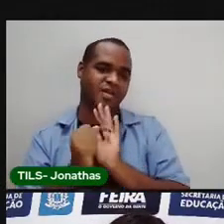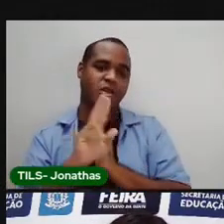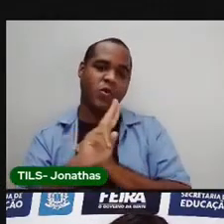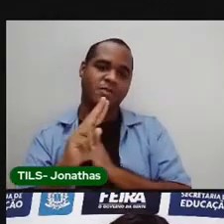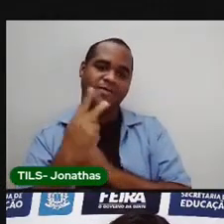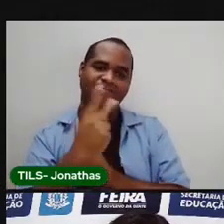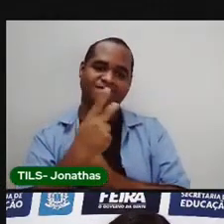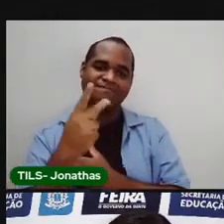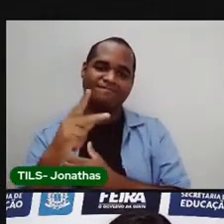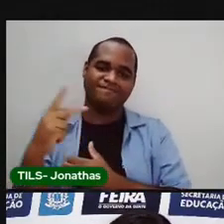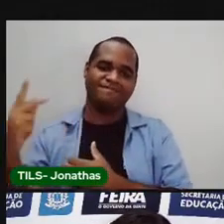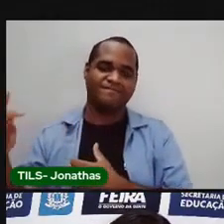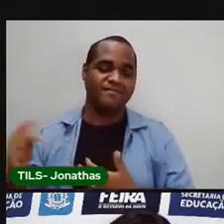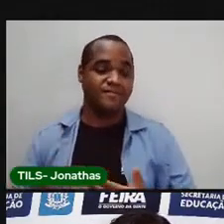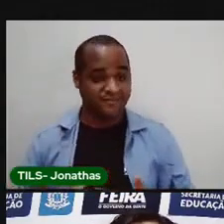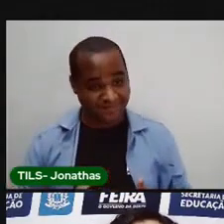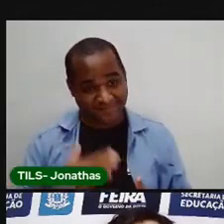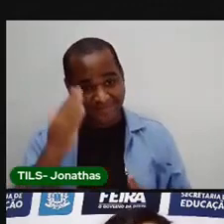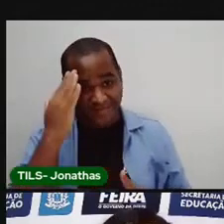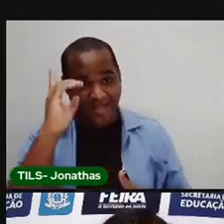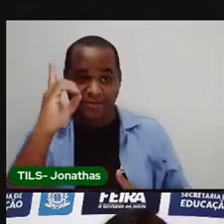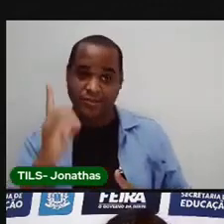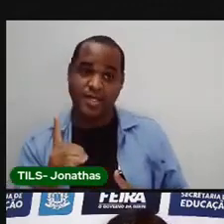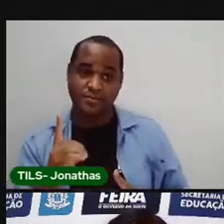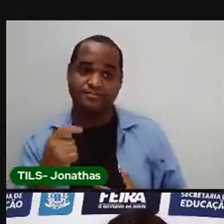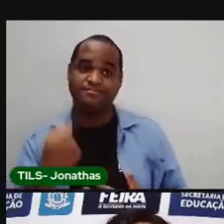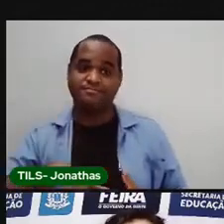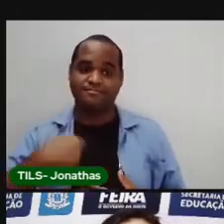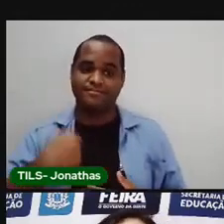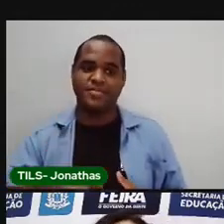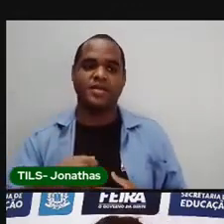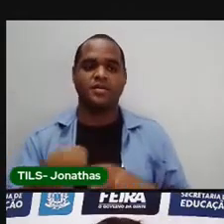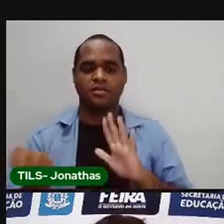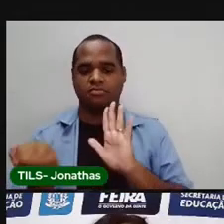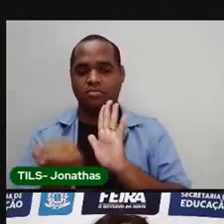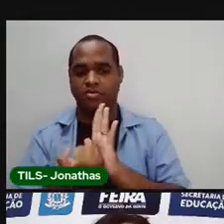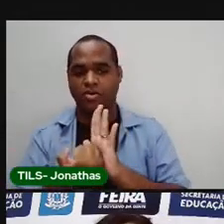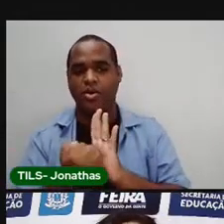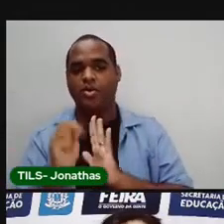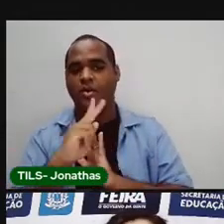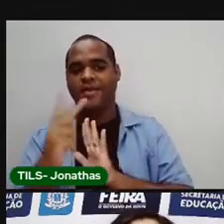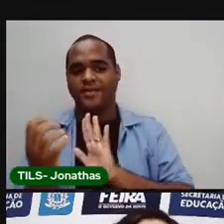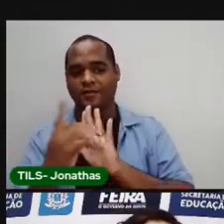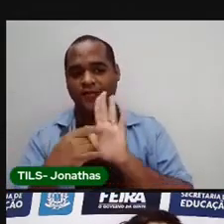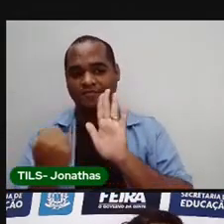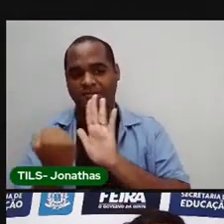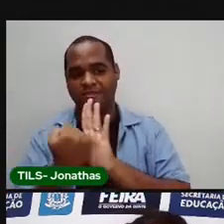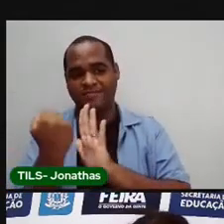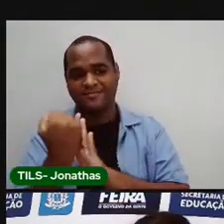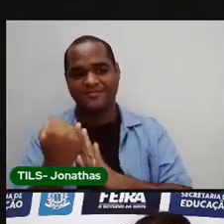seu nome. Entendeu? Por isso que é registrado. Num documento.